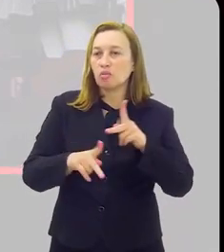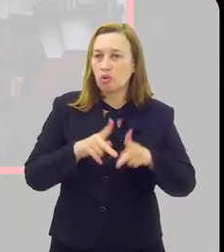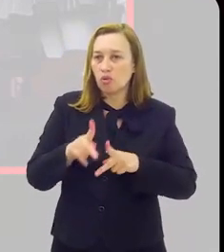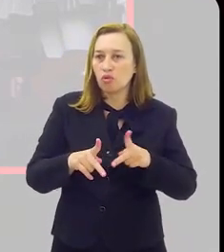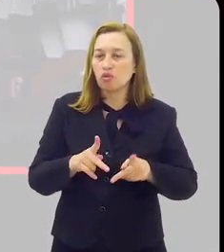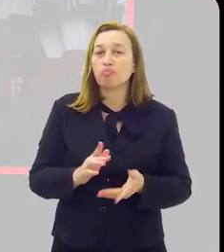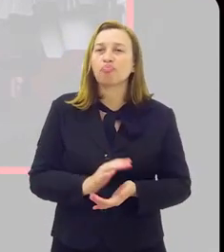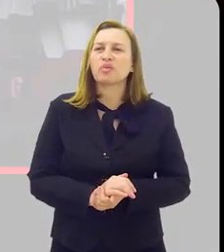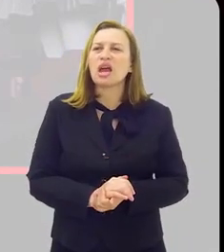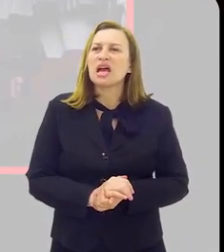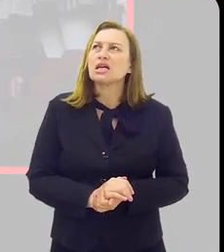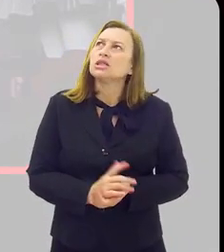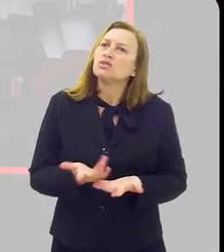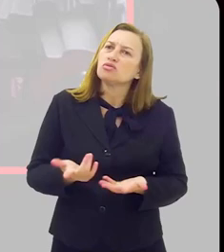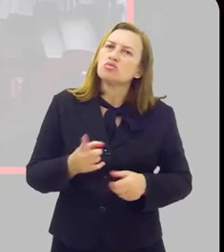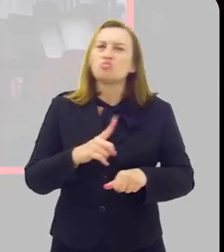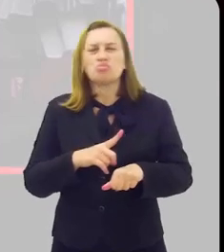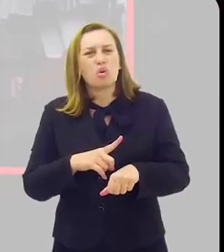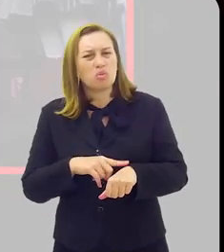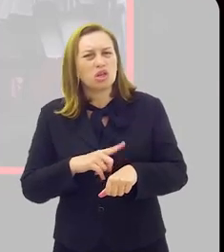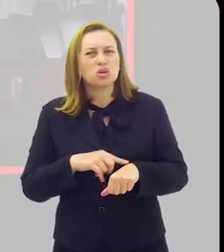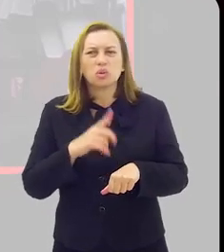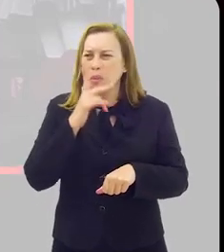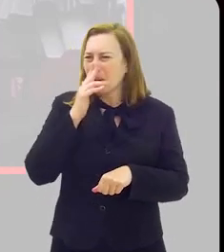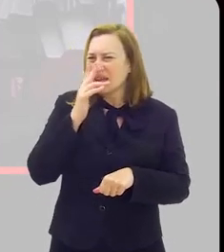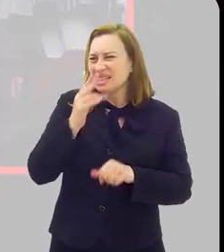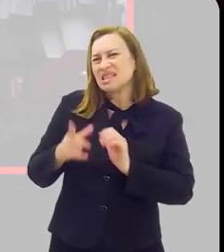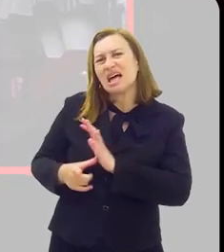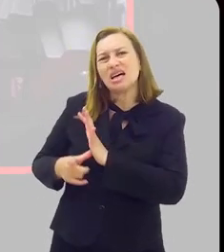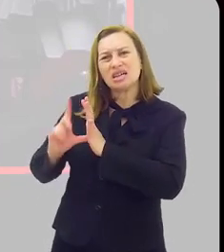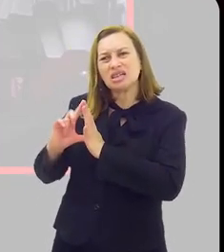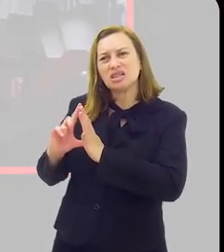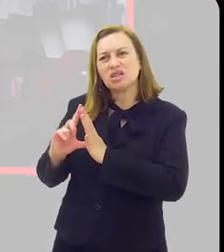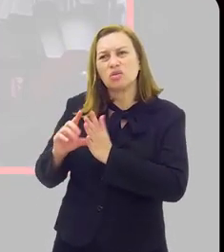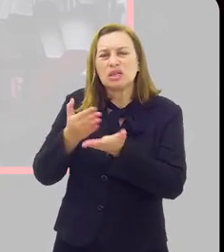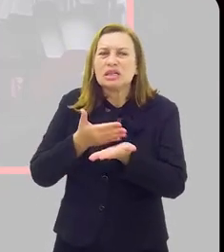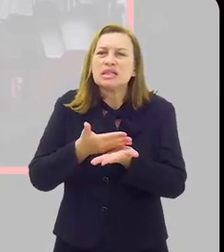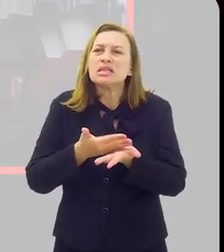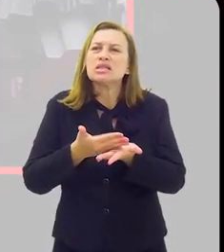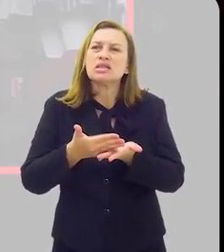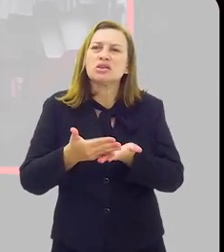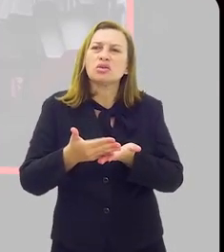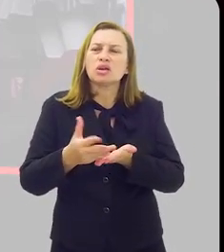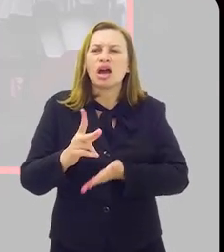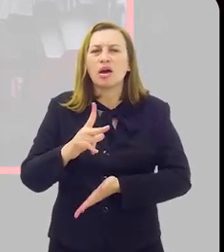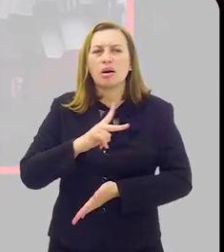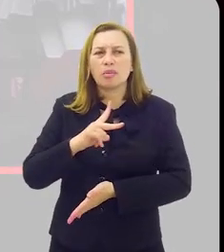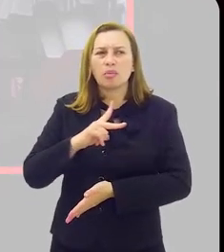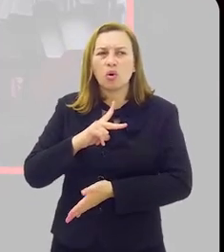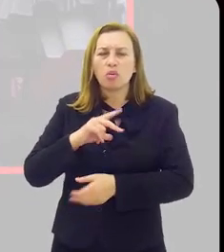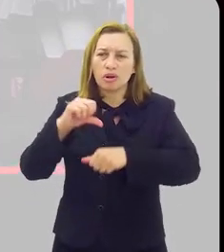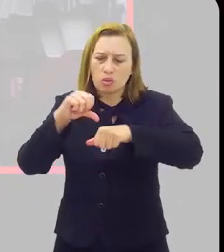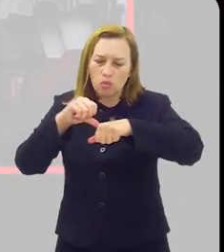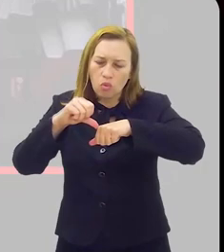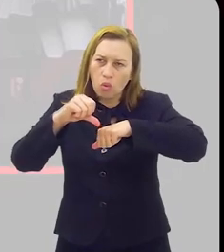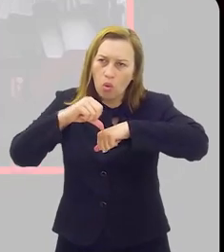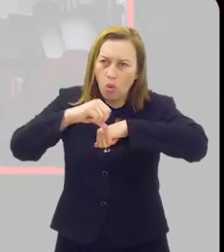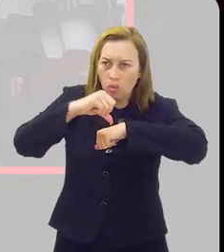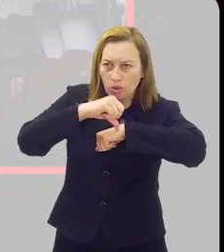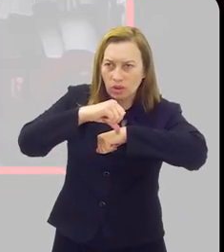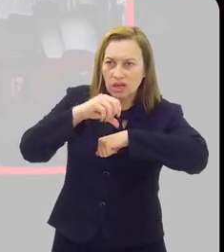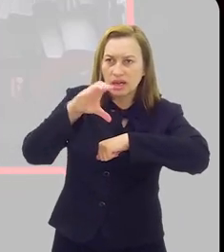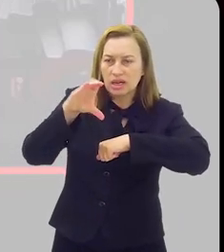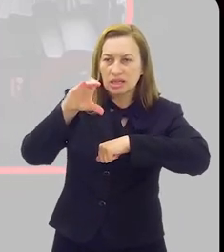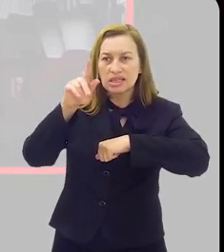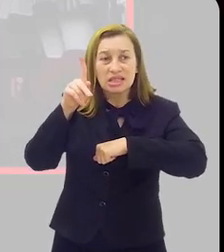A gente passou por uma situação relativamente parecida anteriormente, quando começou a surgir a própria Ômicron, né? Que era uma